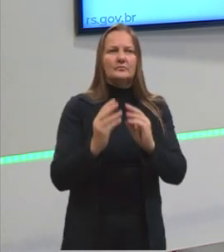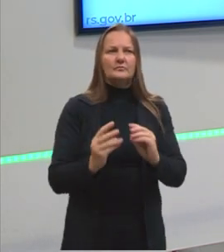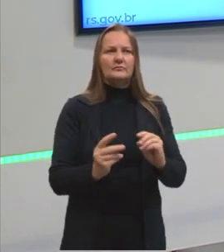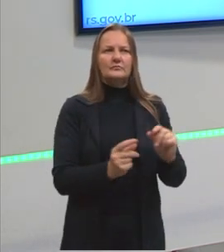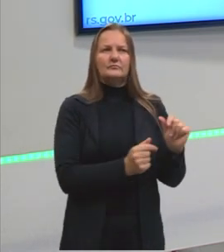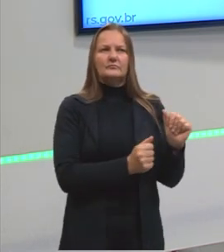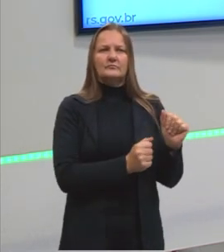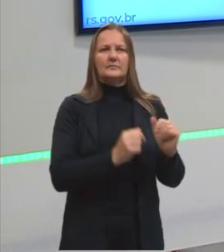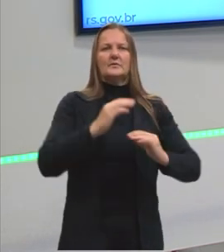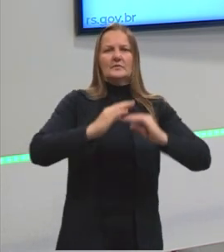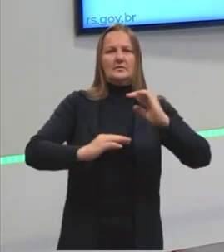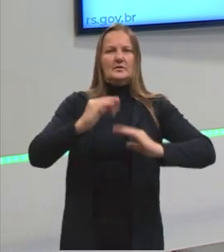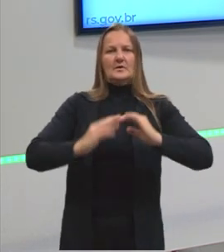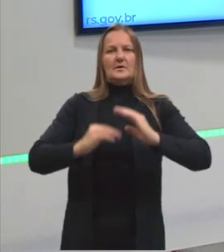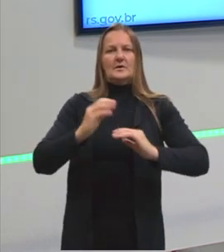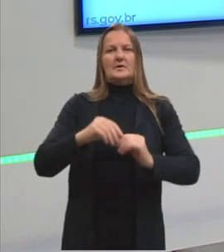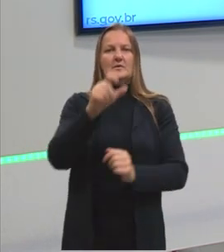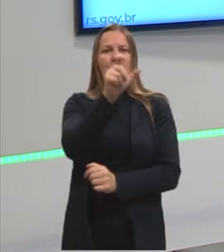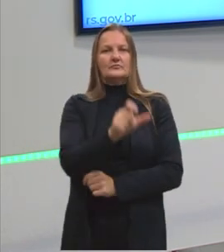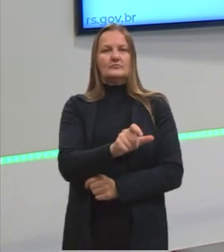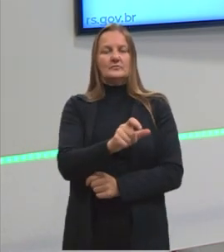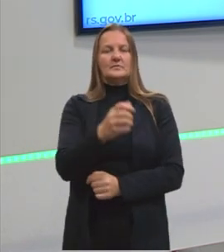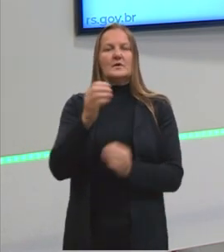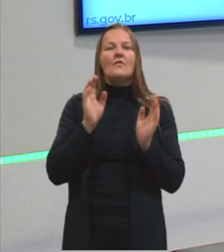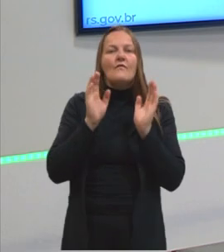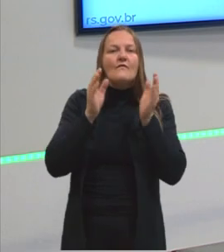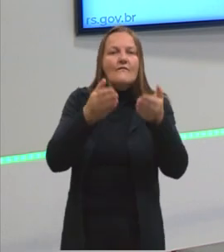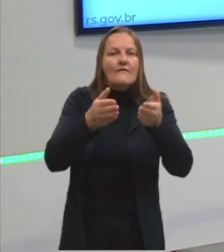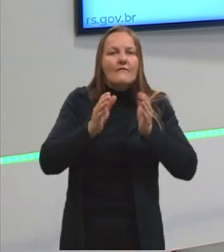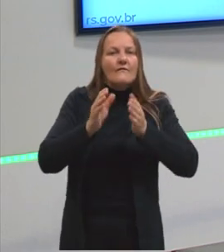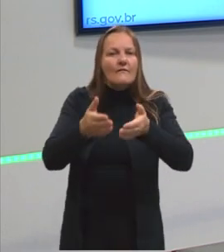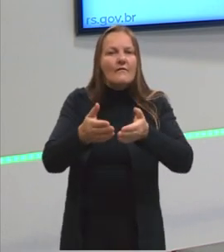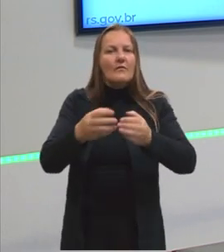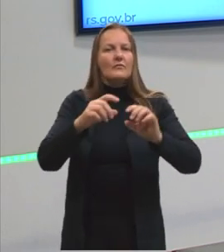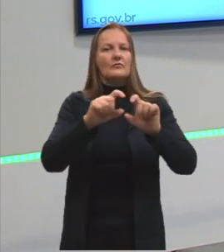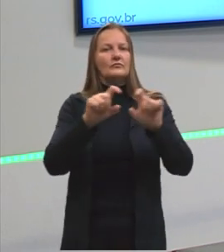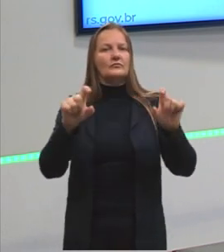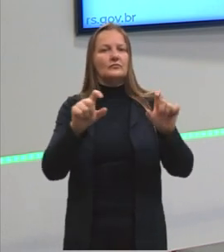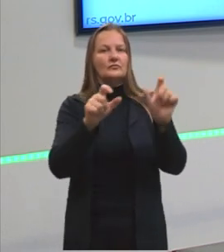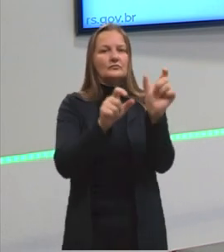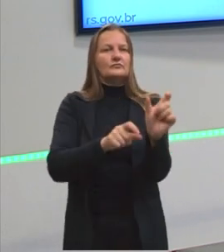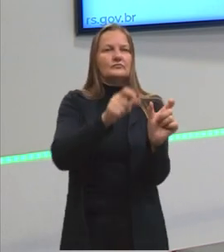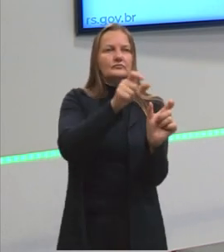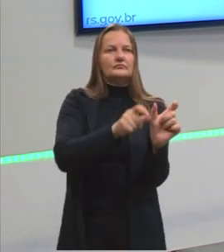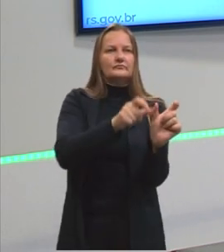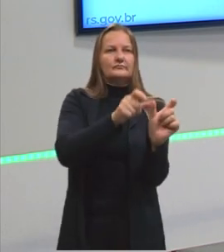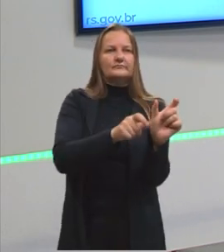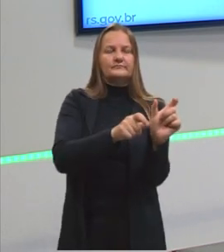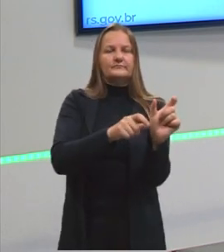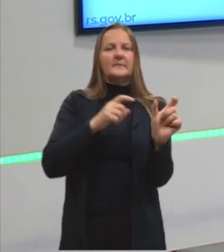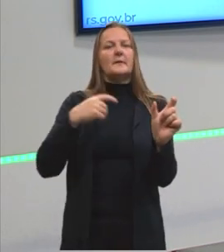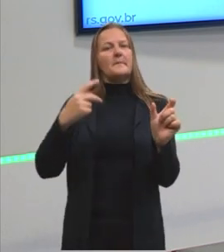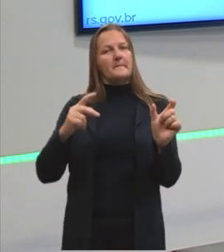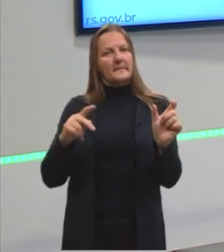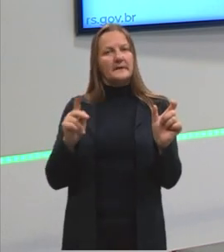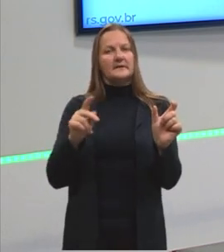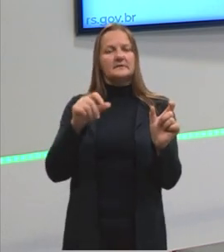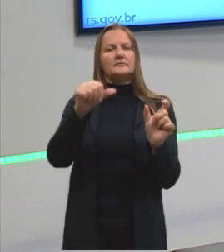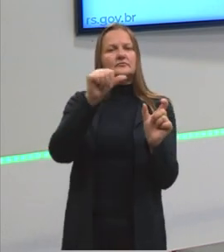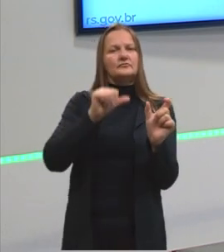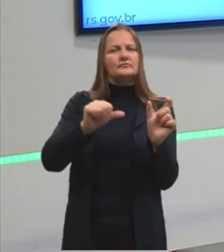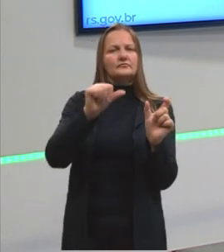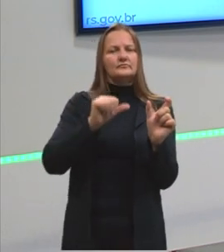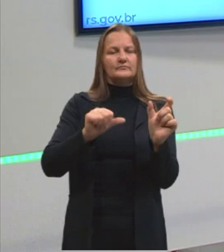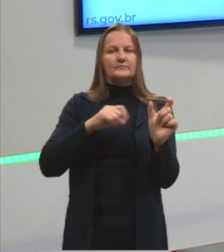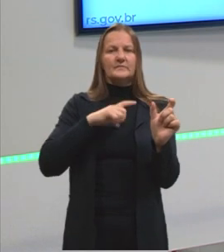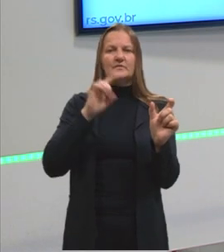agente da ação. Porque o foco da nossa oração ali é o nosso sujeito. Então, parece que a gente está falando